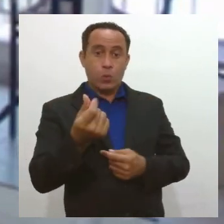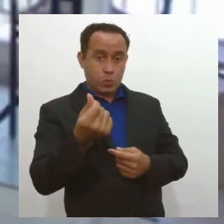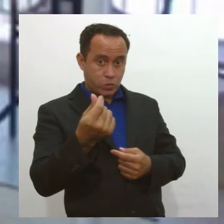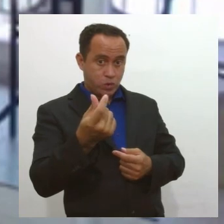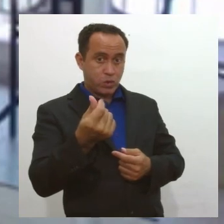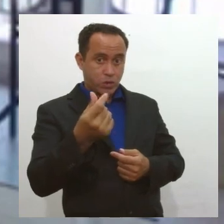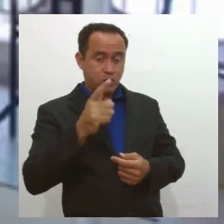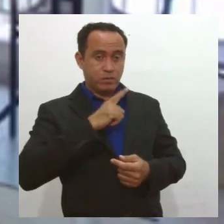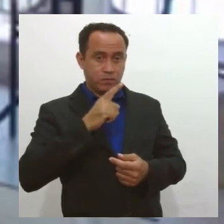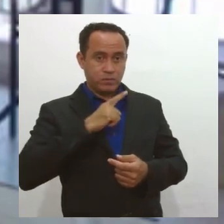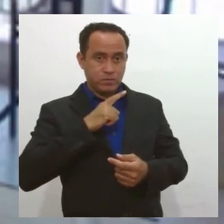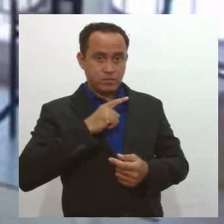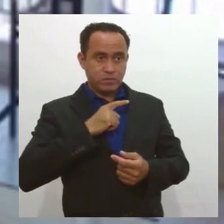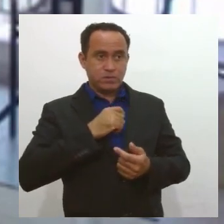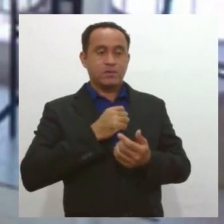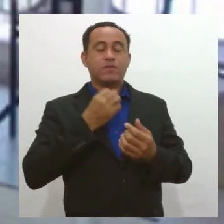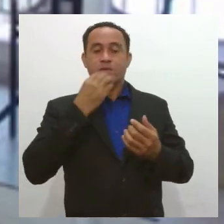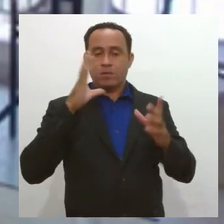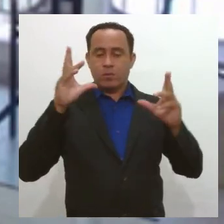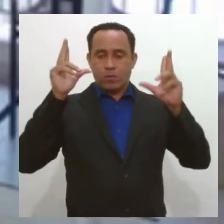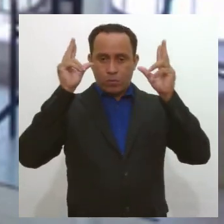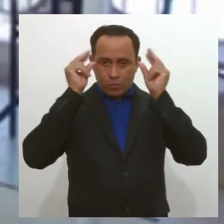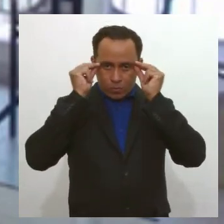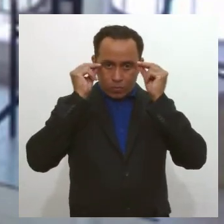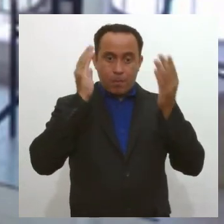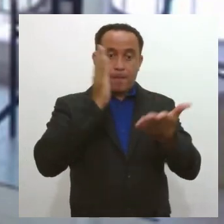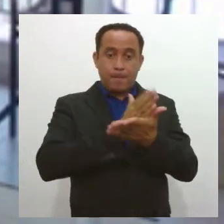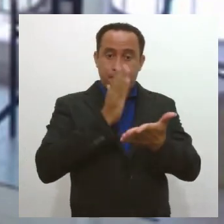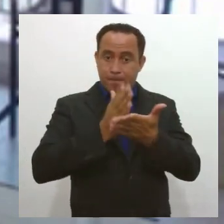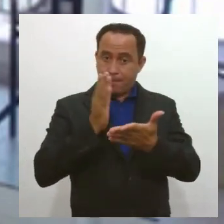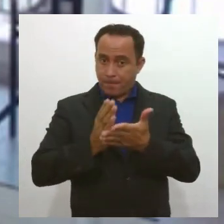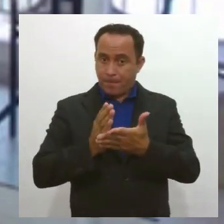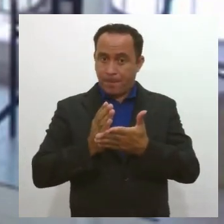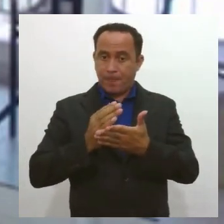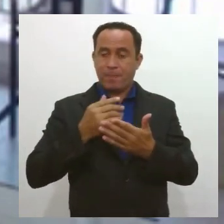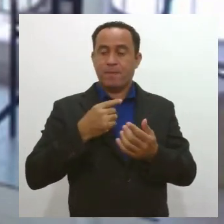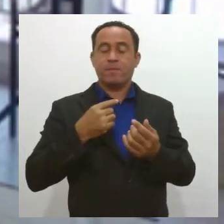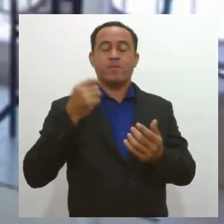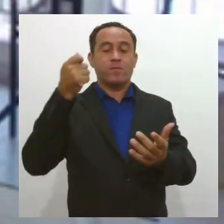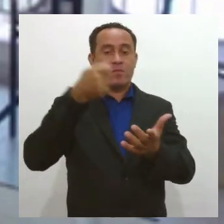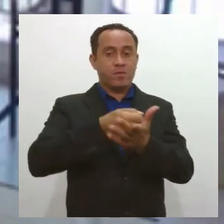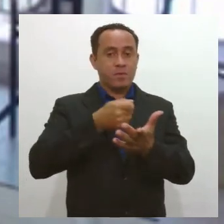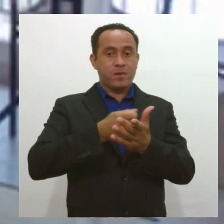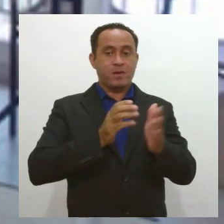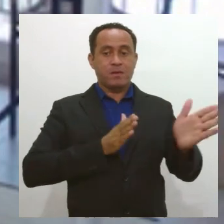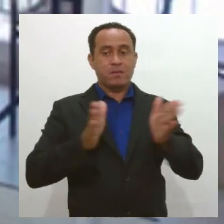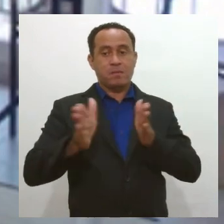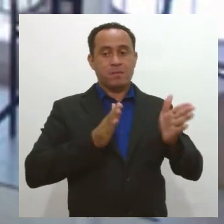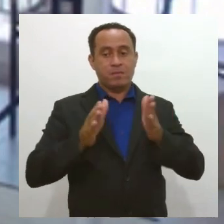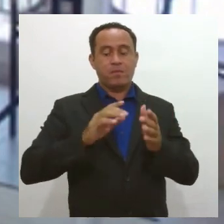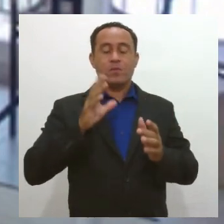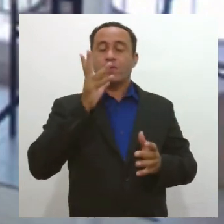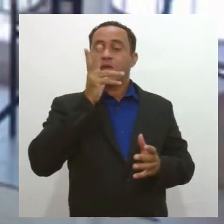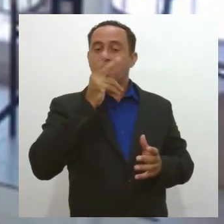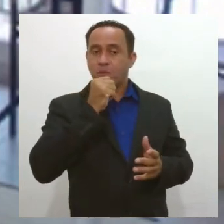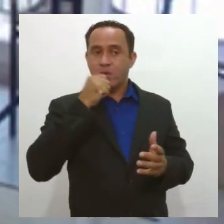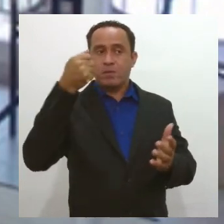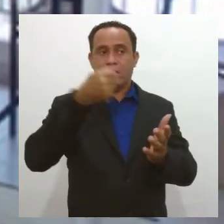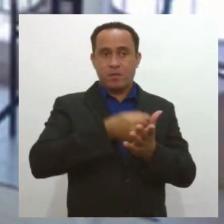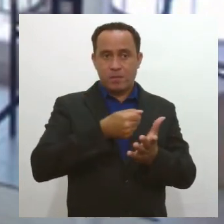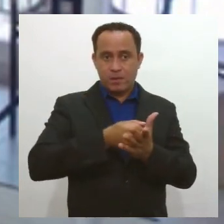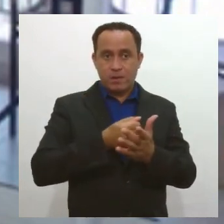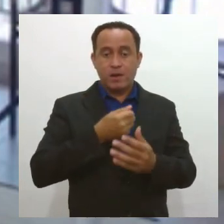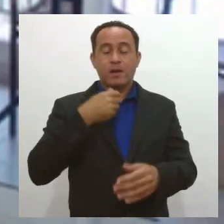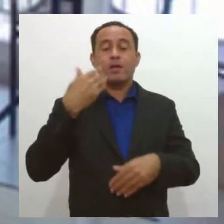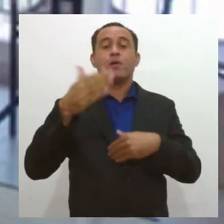acesso vai te ajudar no primeiro momento, mas as parcelas vão ficar vindo e por um período que pode ser longo, a depender da sua situação e de quanto